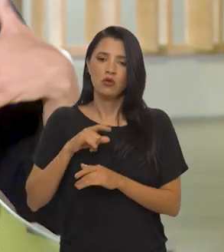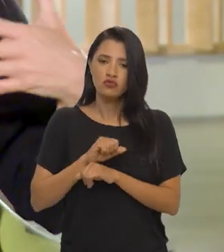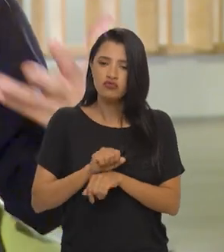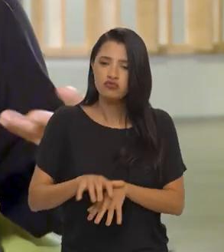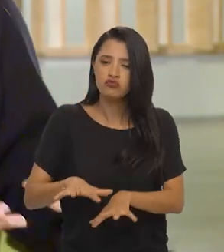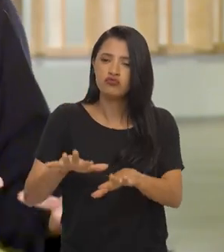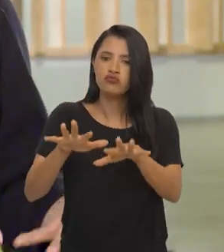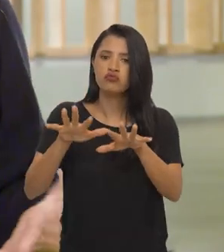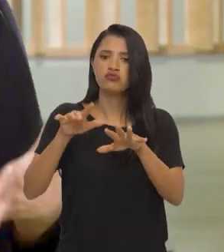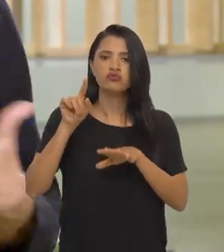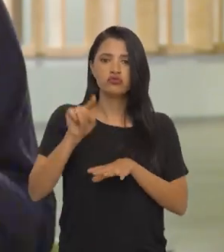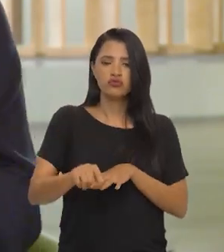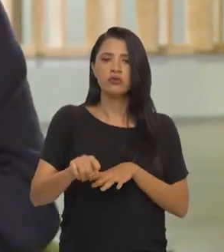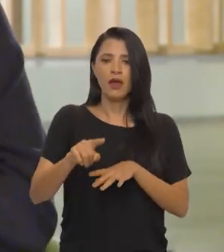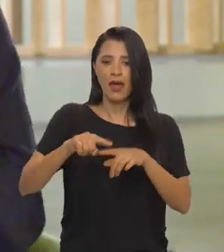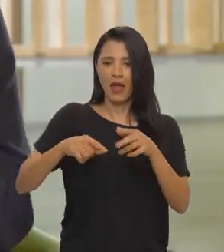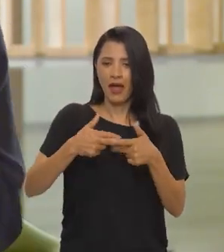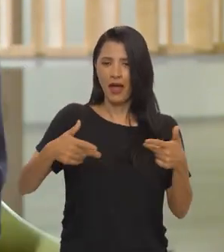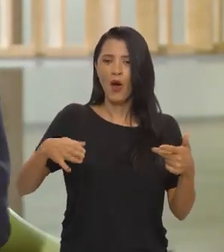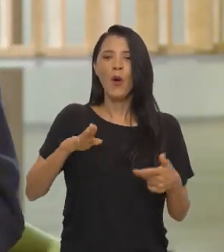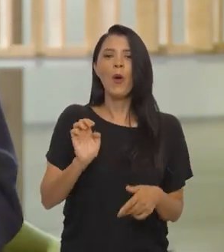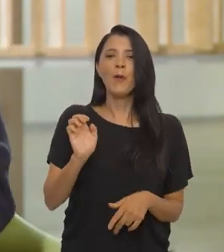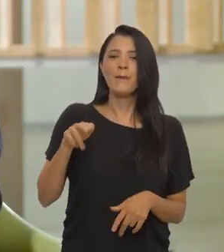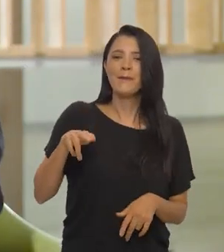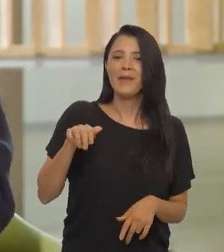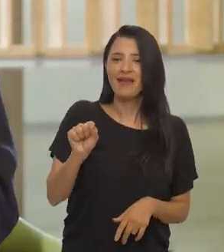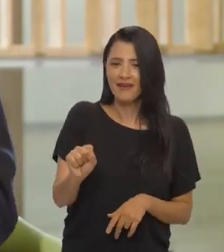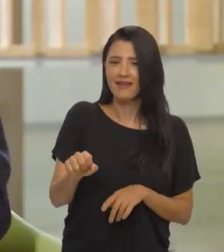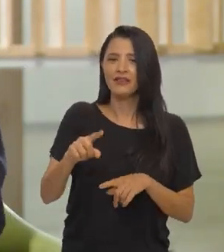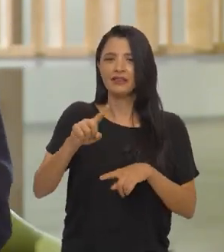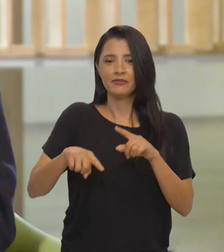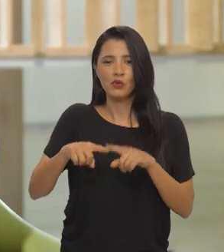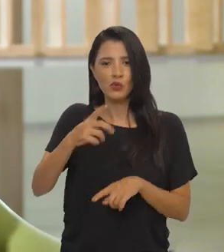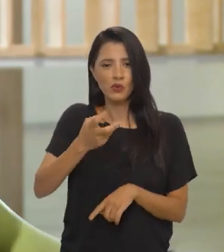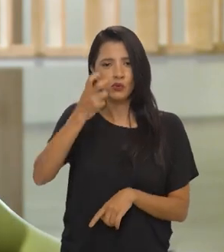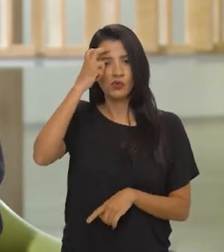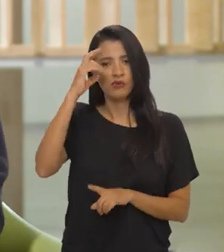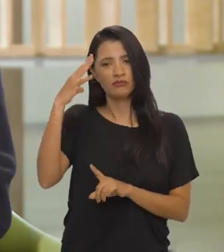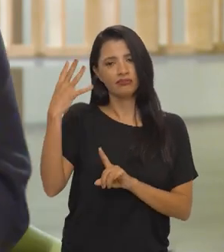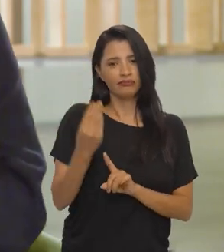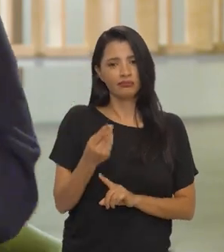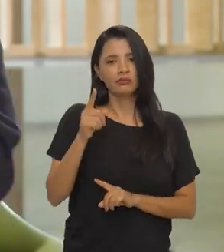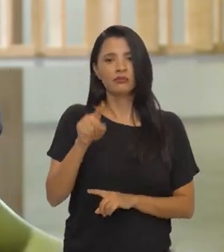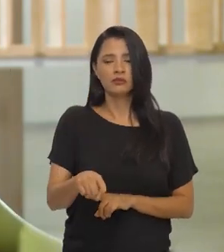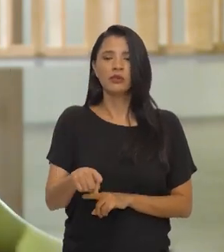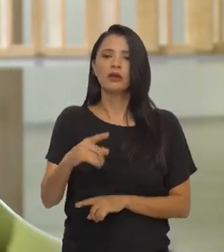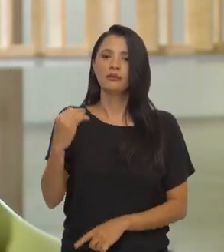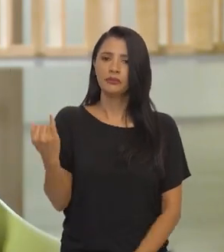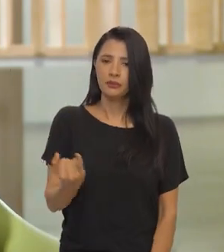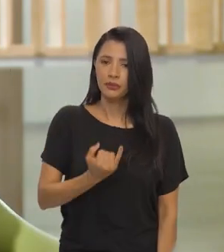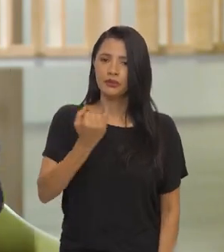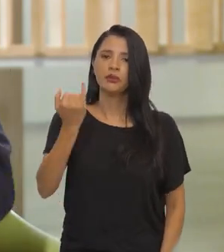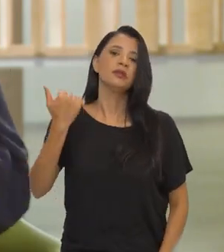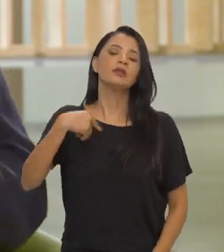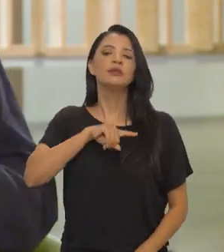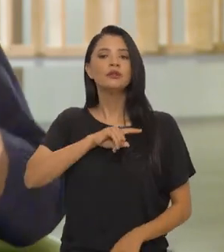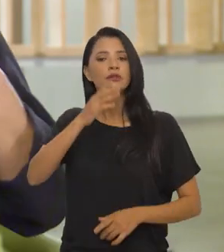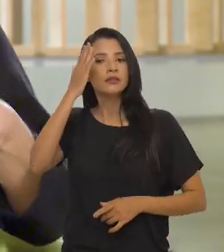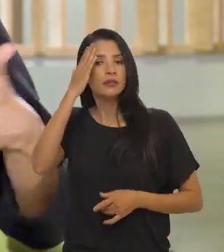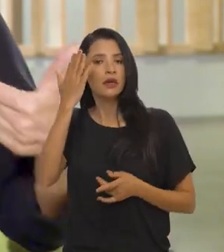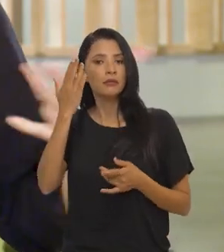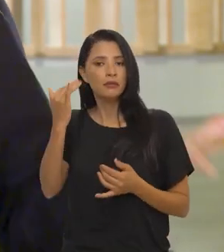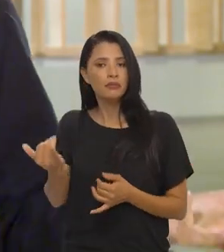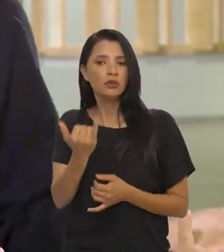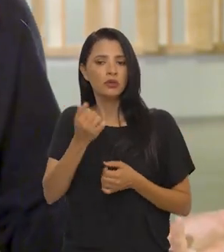formação, com a difusão, a difusão aos bens culturais e artísticos é algo muito importante, então a gente